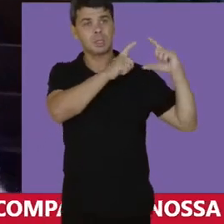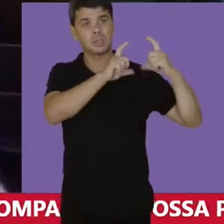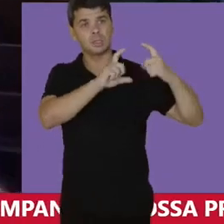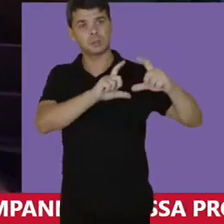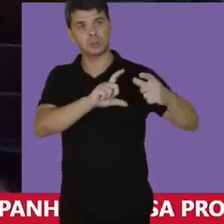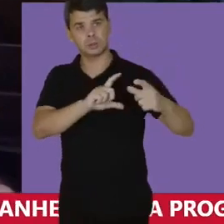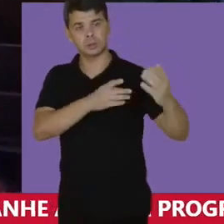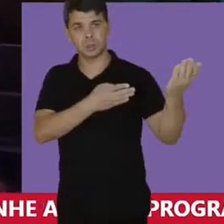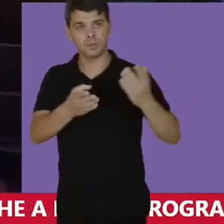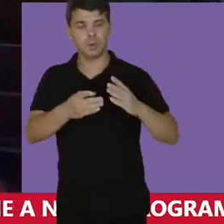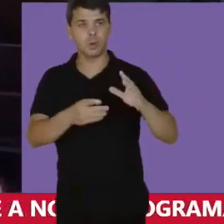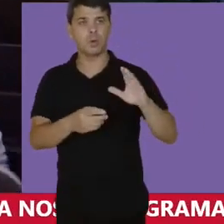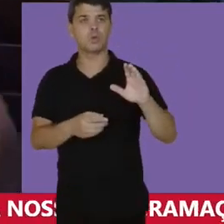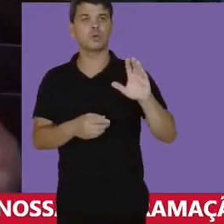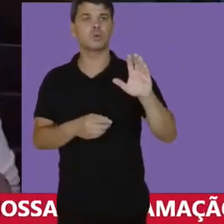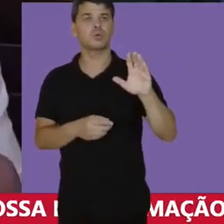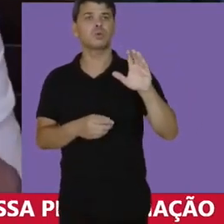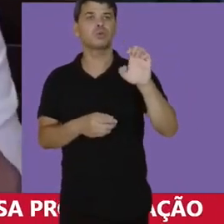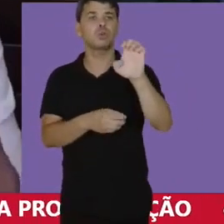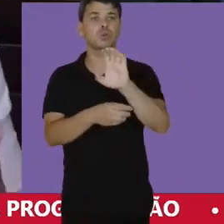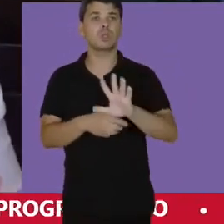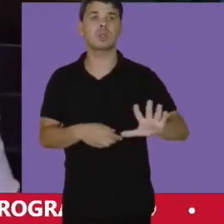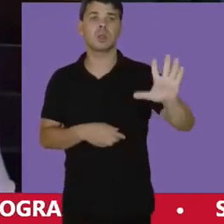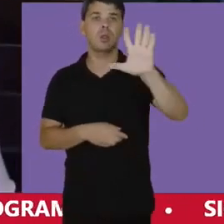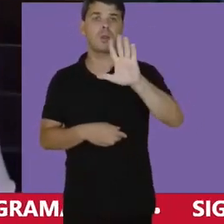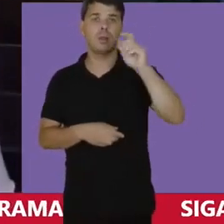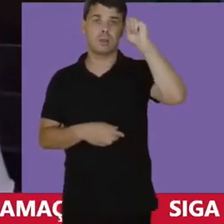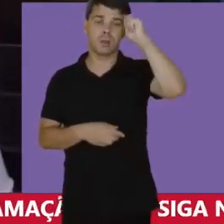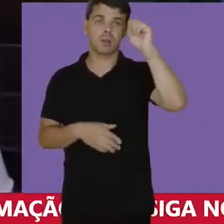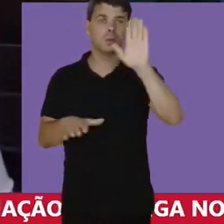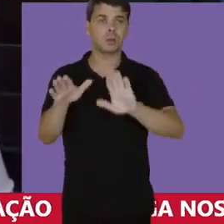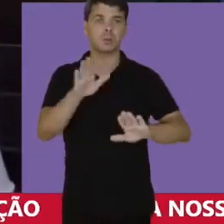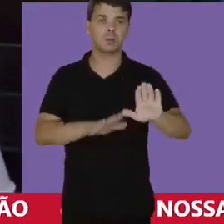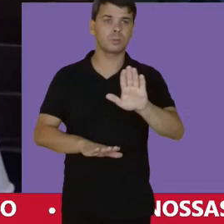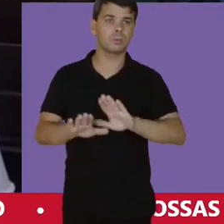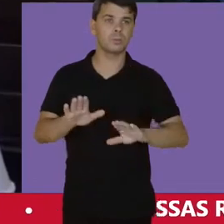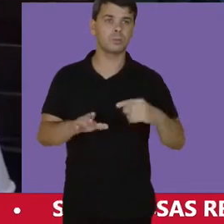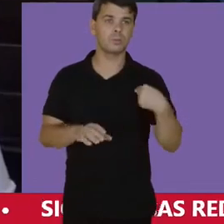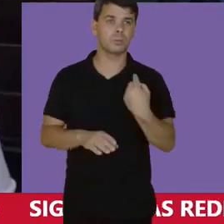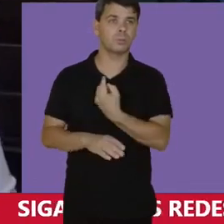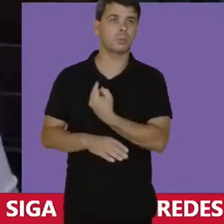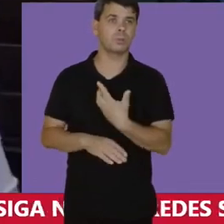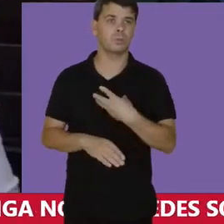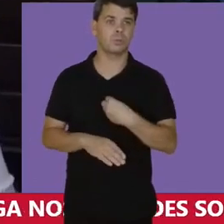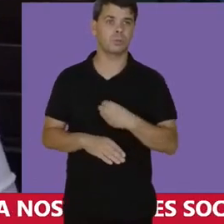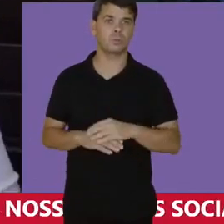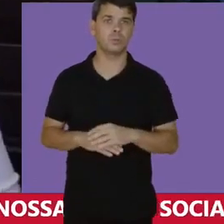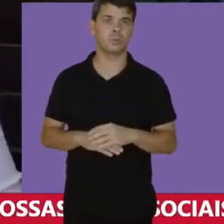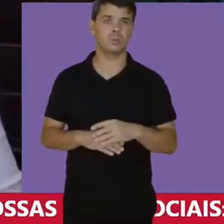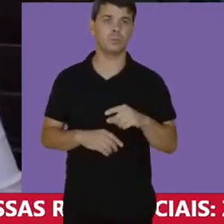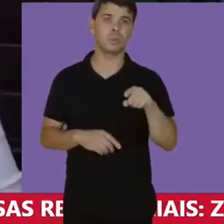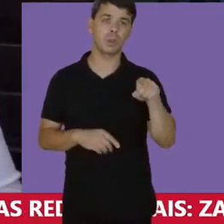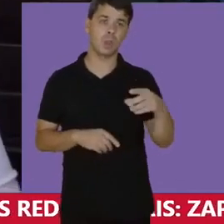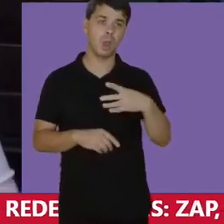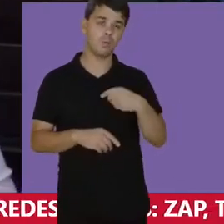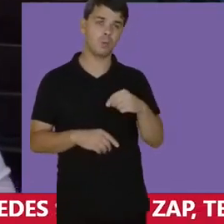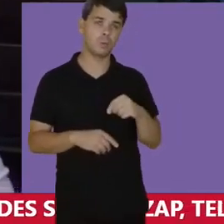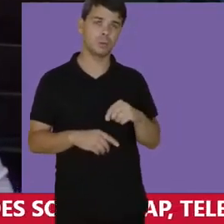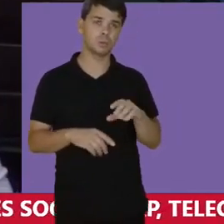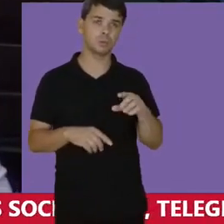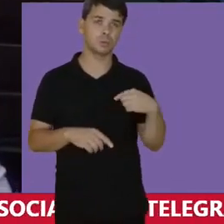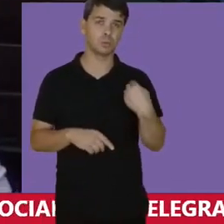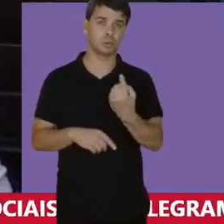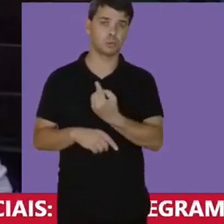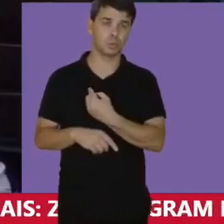do continente africano E também do cuidar dos nossos filhos Filhos esses que às vezes